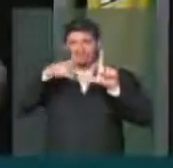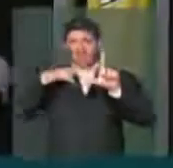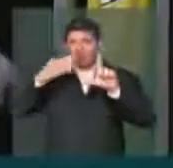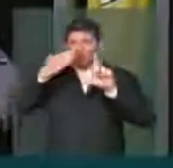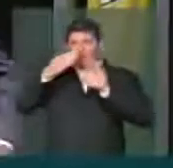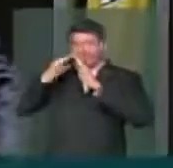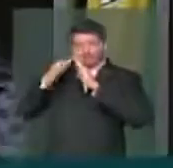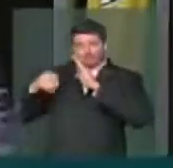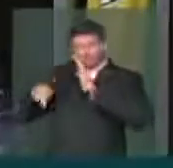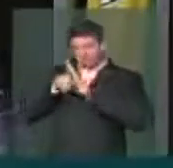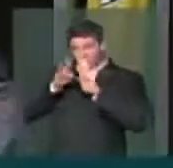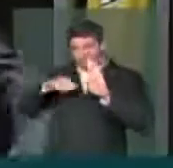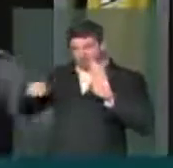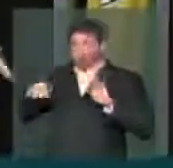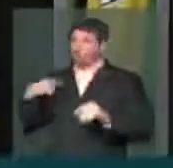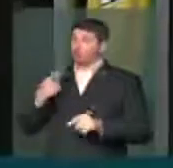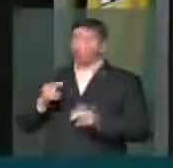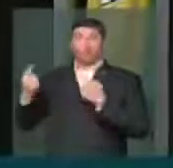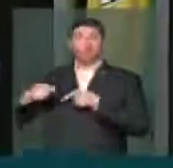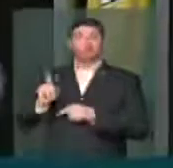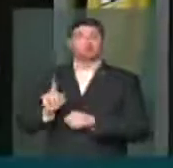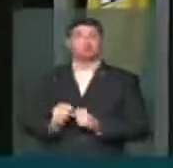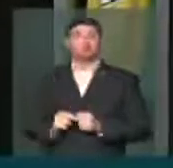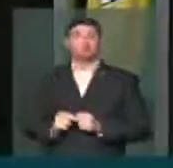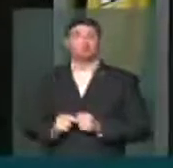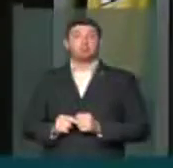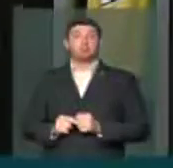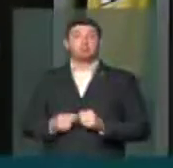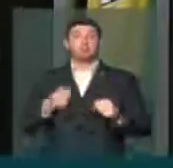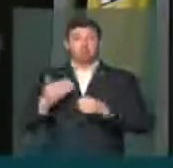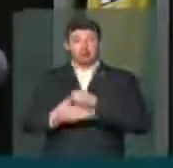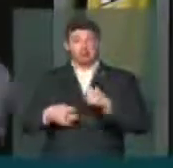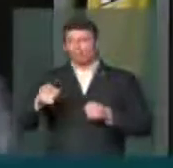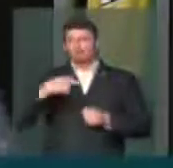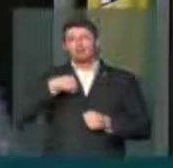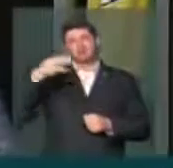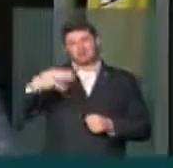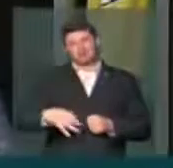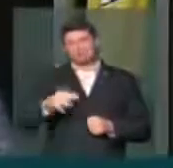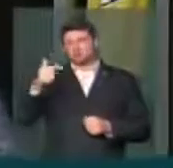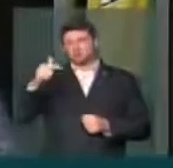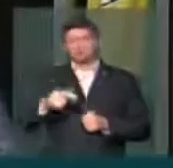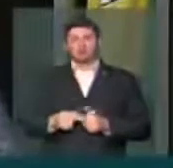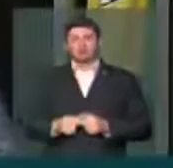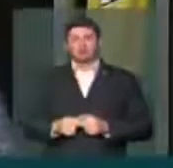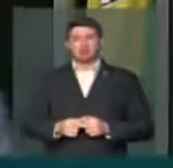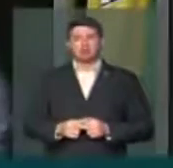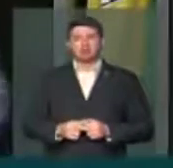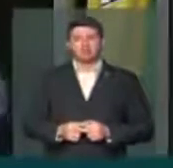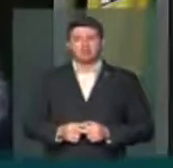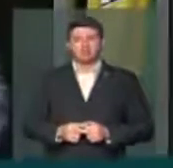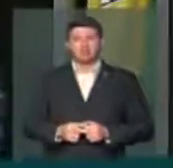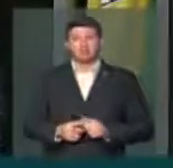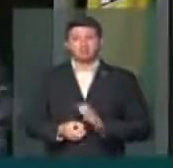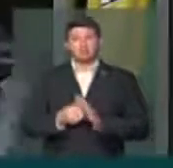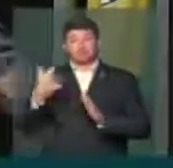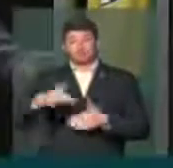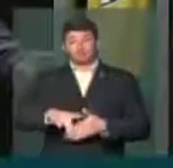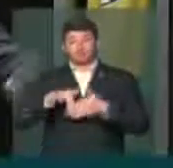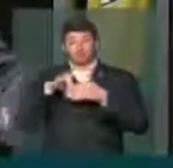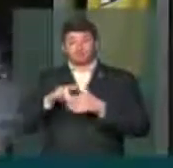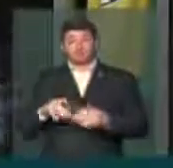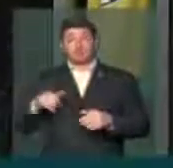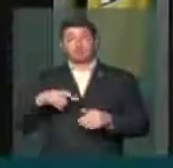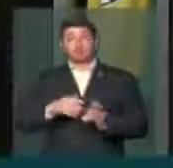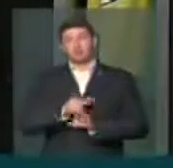Pelo menos a oposição não é. Pelo menos muitos da base tenho certeza absoluta que não gostaria de ser. Muitos líderes